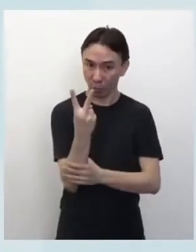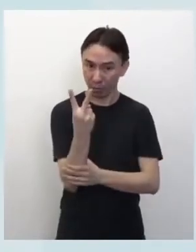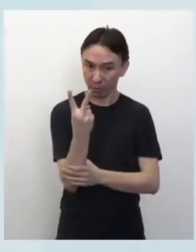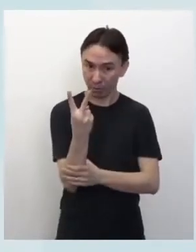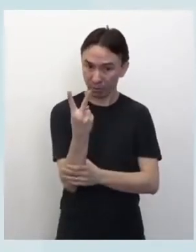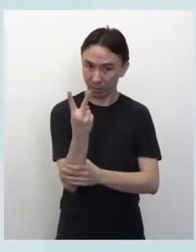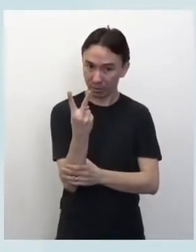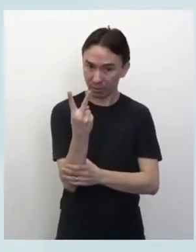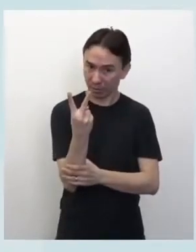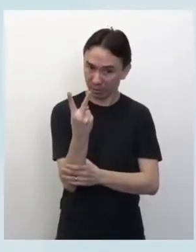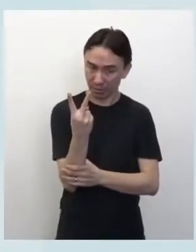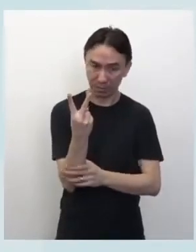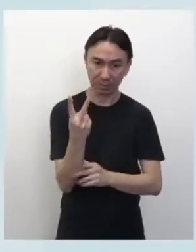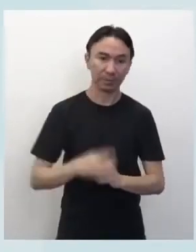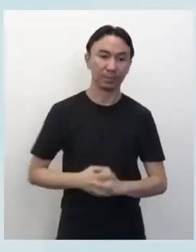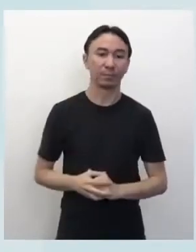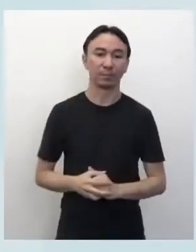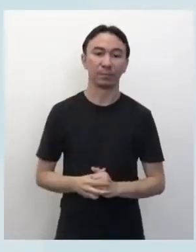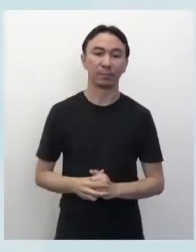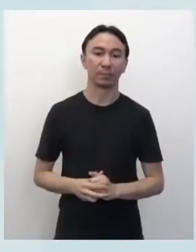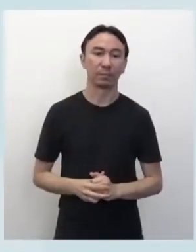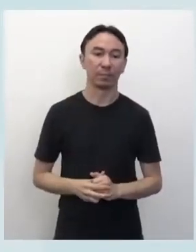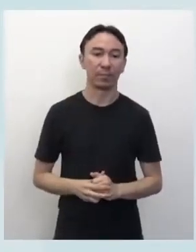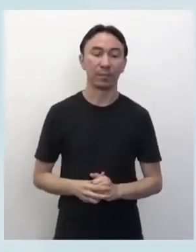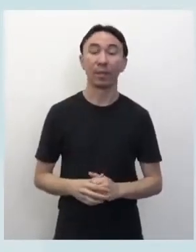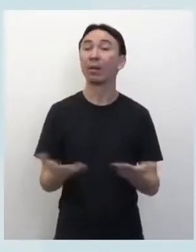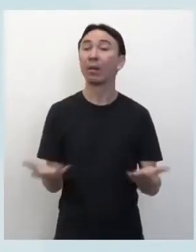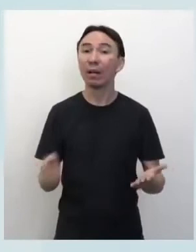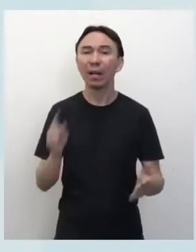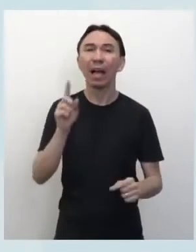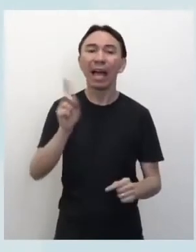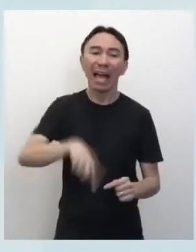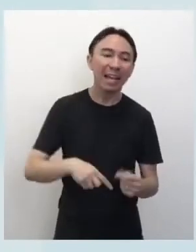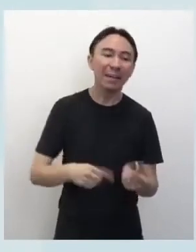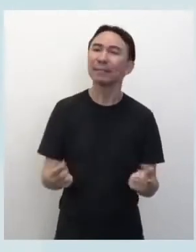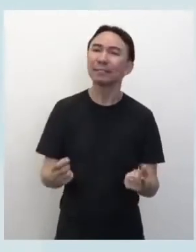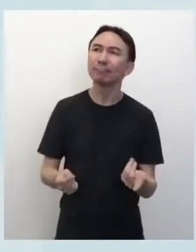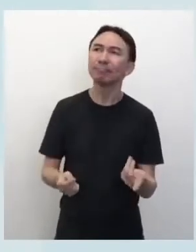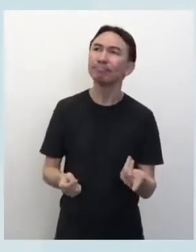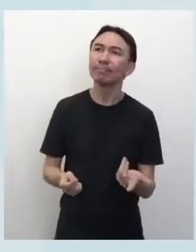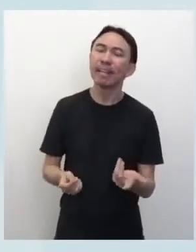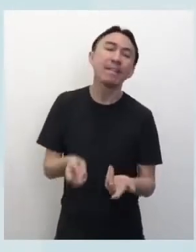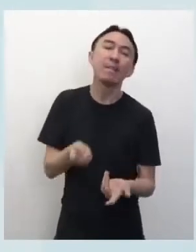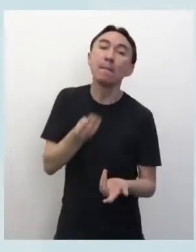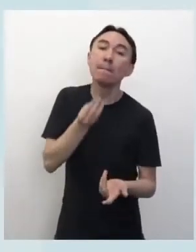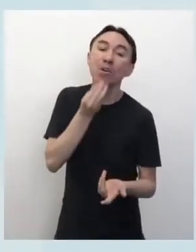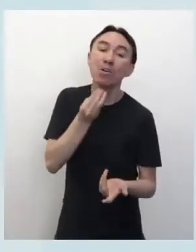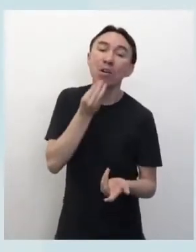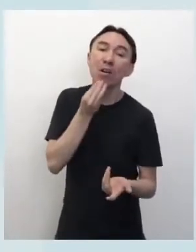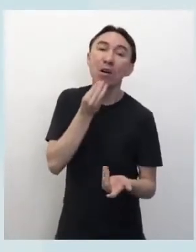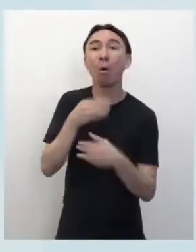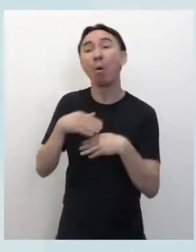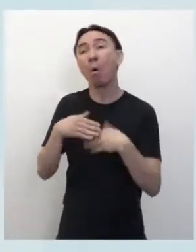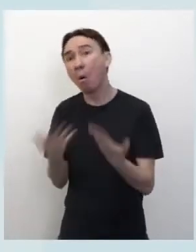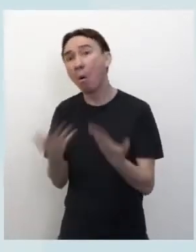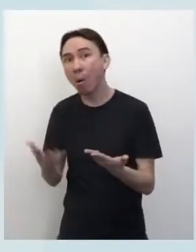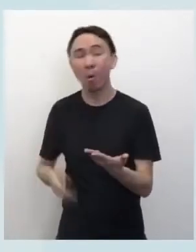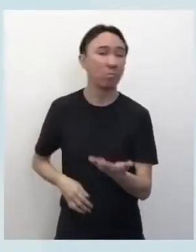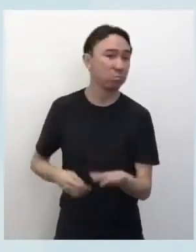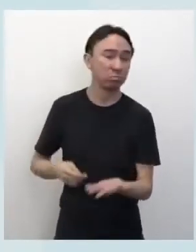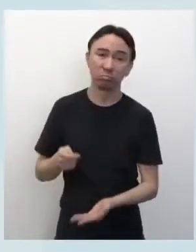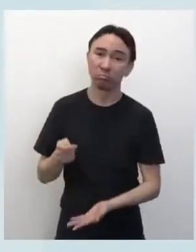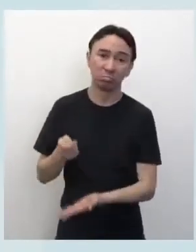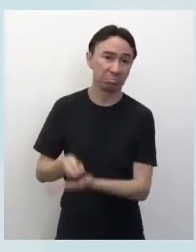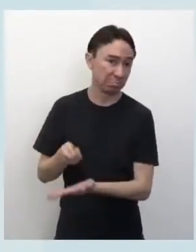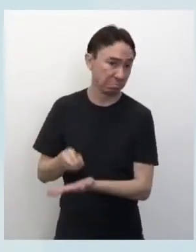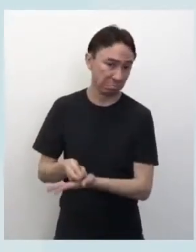Transmitindo uma ideia para a gente. Que, nesse caso, dá uma ideia de possibilidade ou dever. Depende de como a pessoa vai